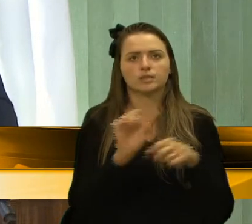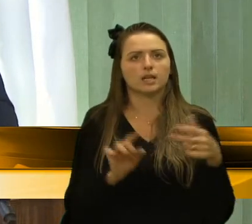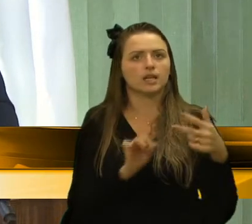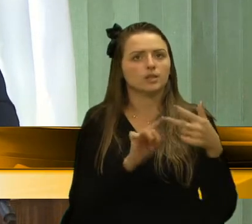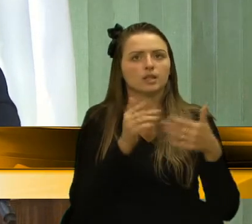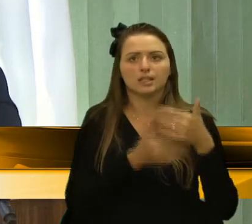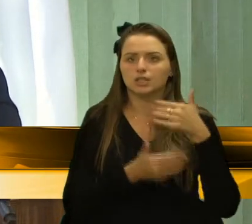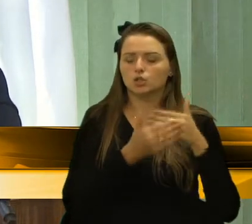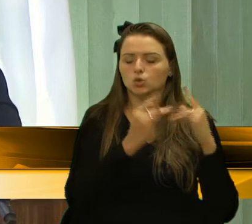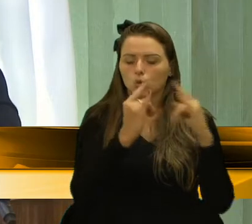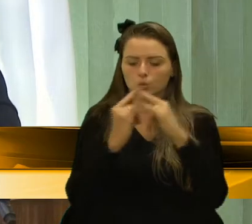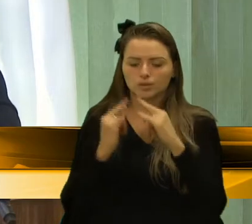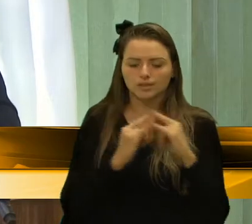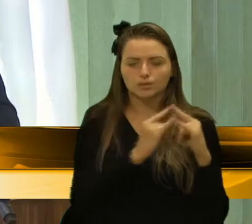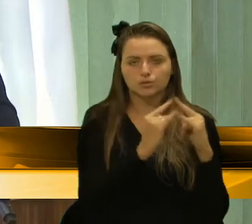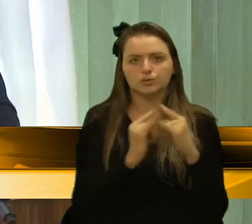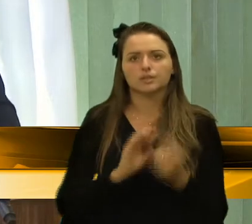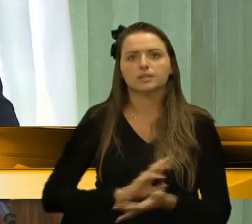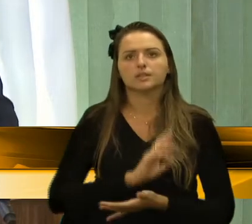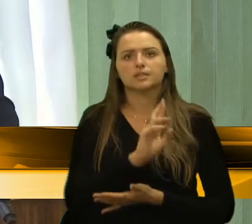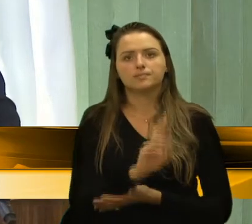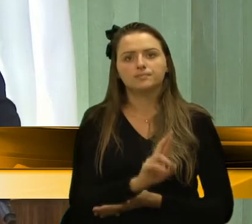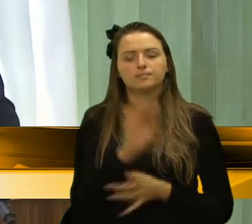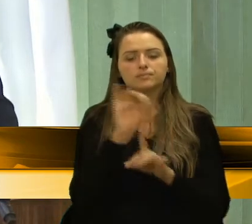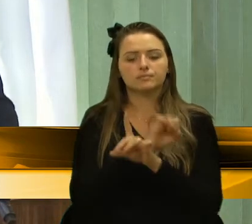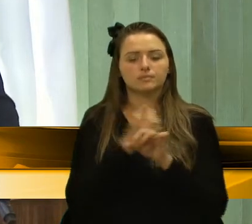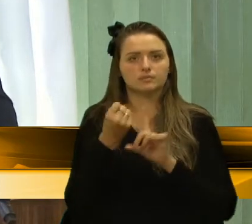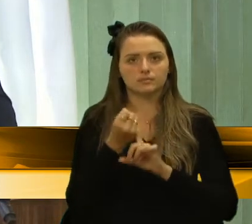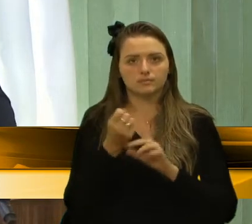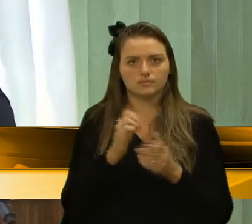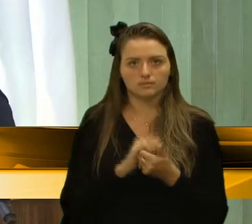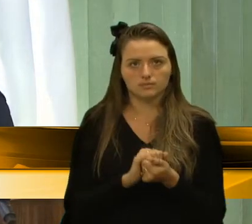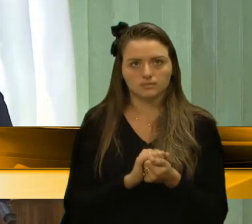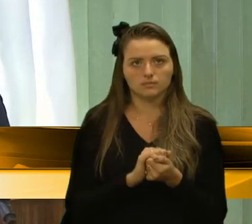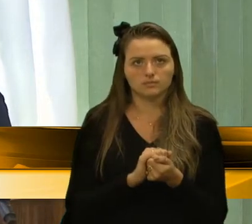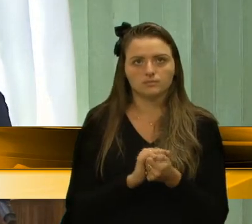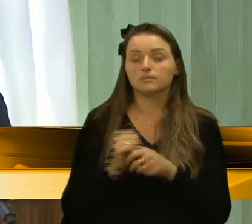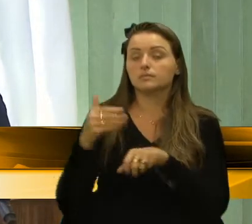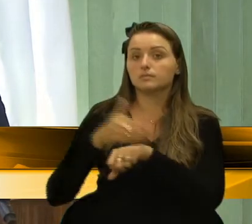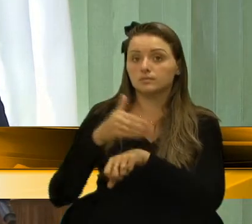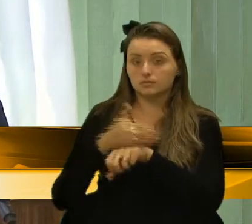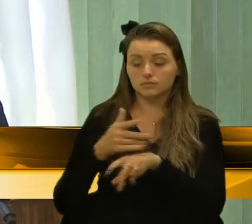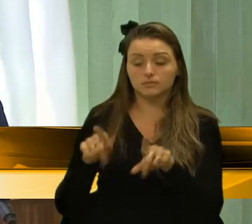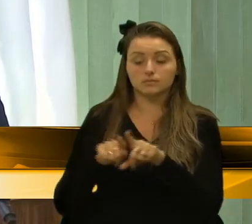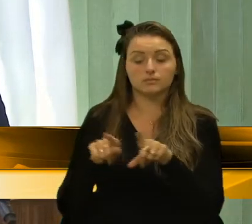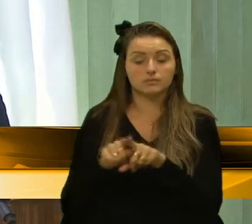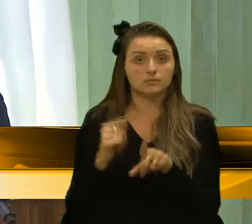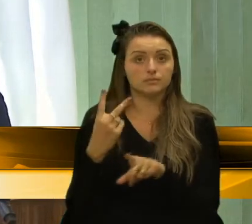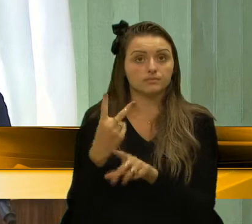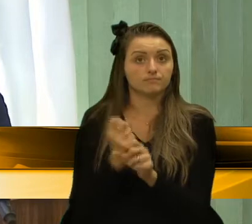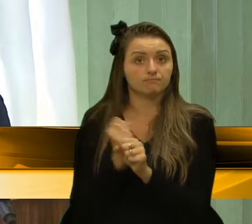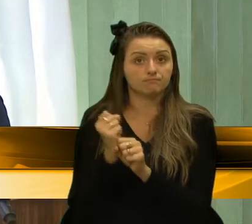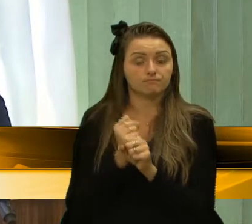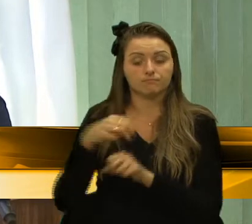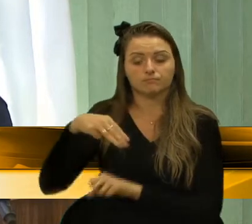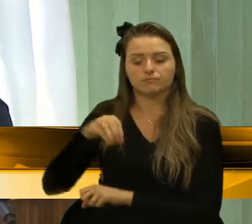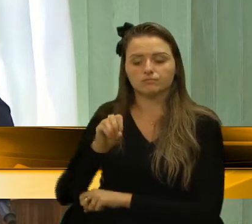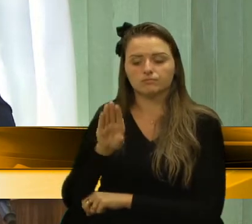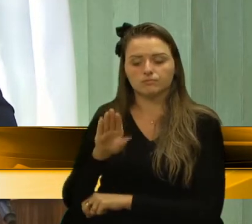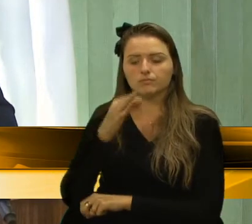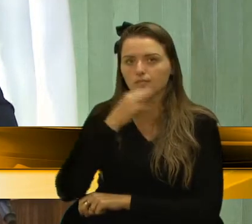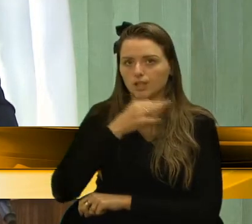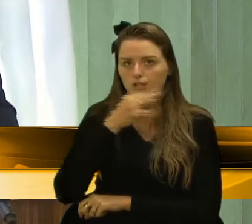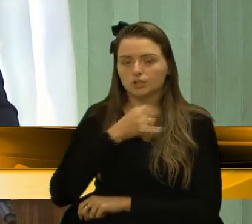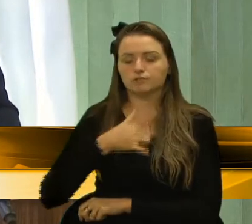todas as entidades representativas da sociedade. Participei ativamente por dois anos do MOB e Caxias com o maior